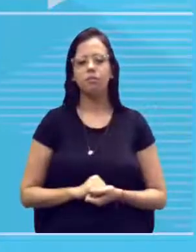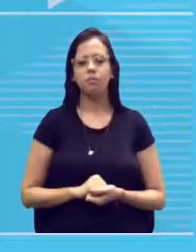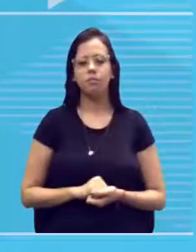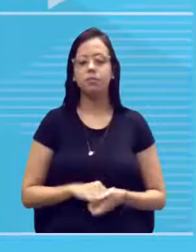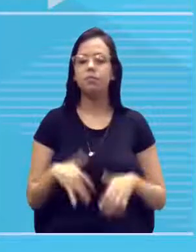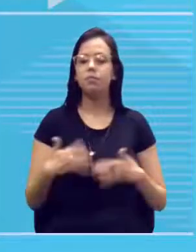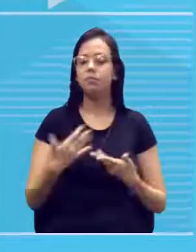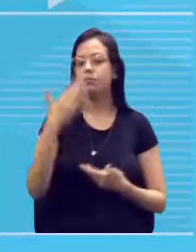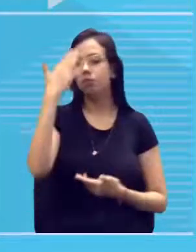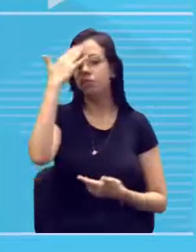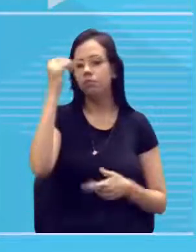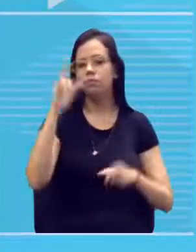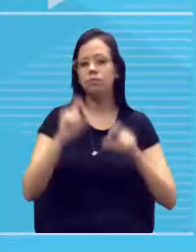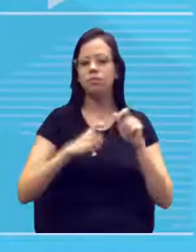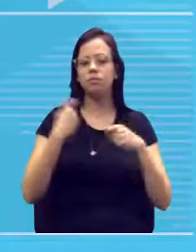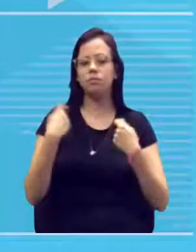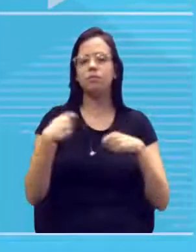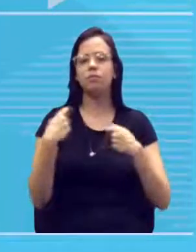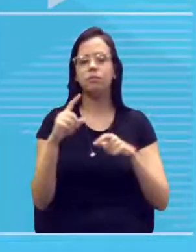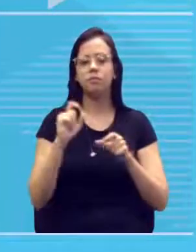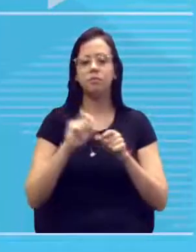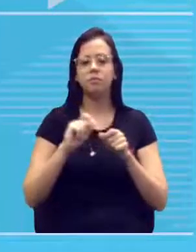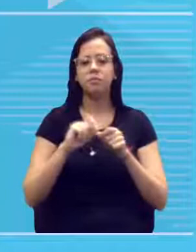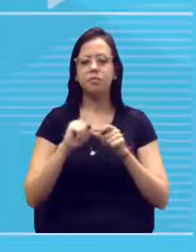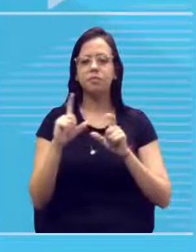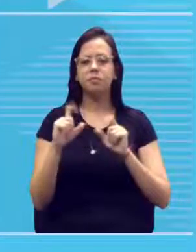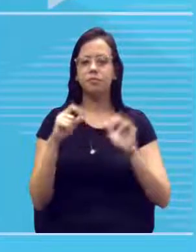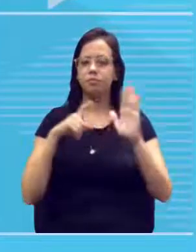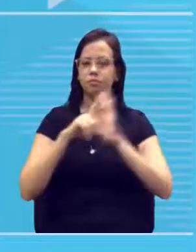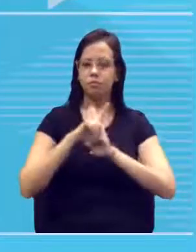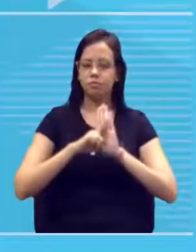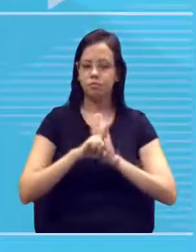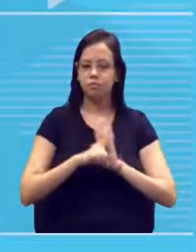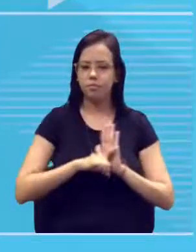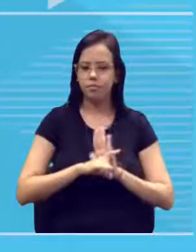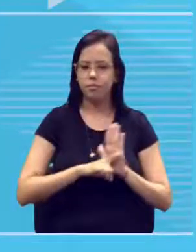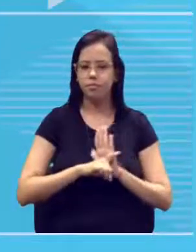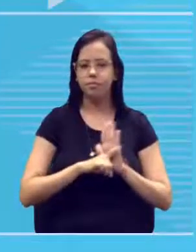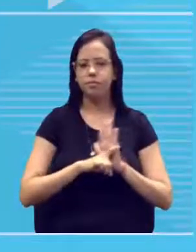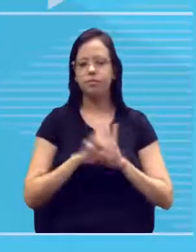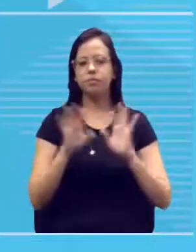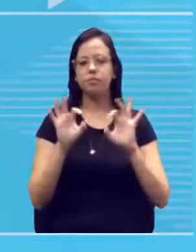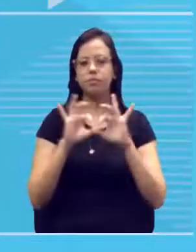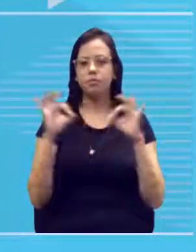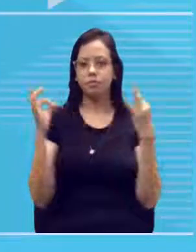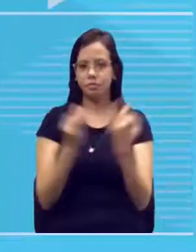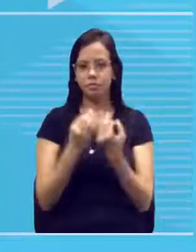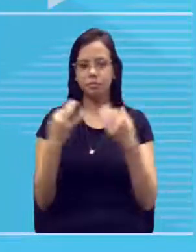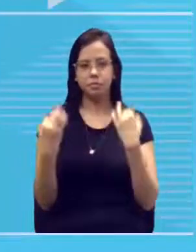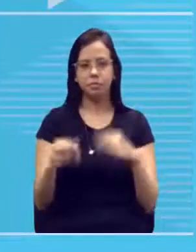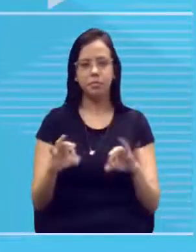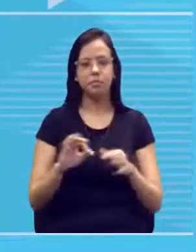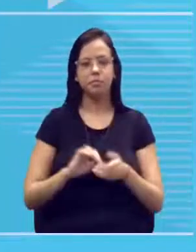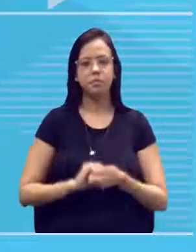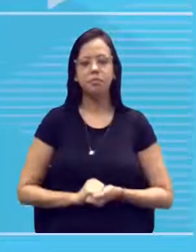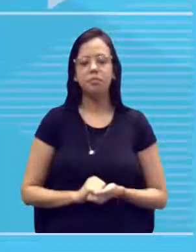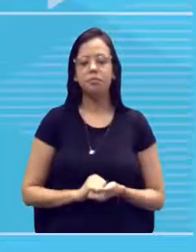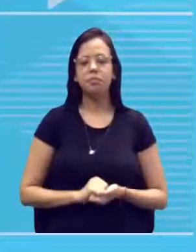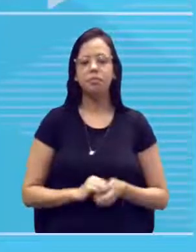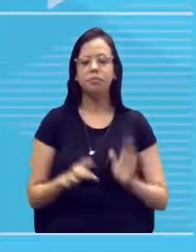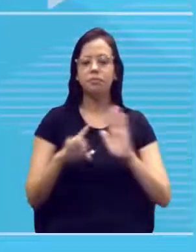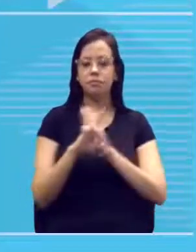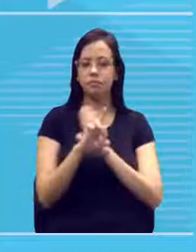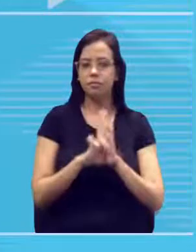saber, a gente precisa fazer uma investigação familiar, tá? E essa investigação